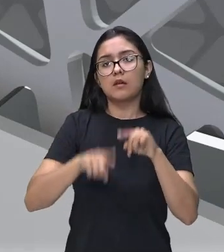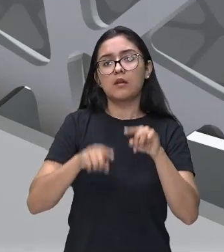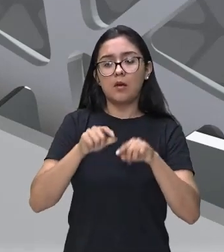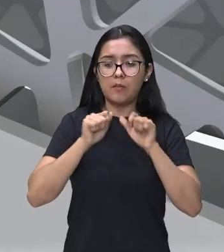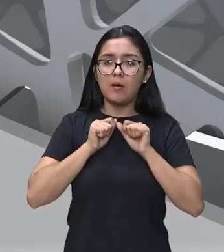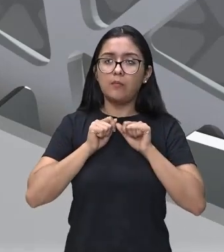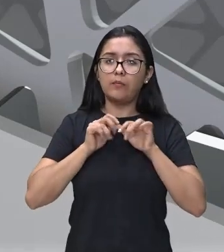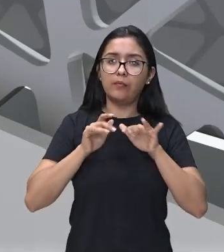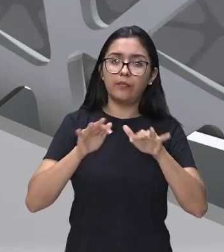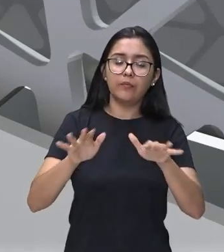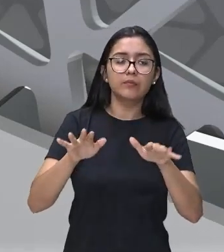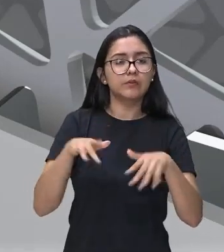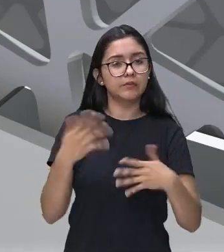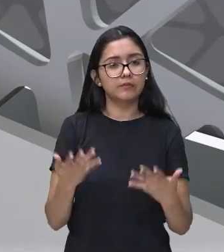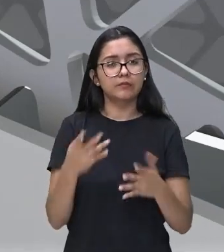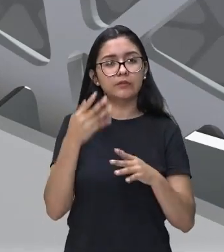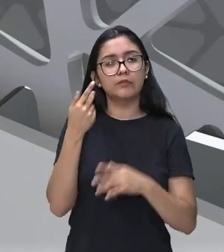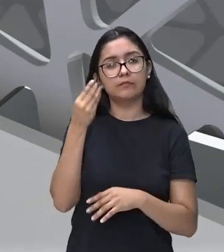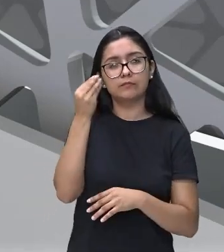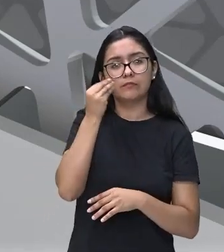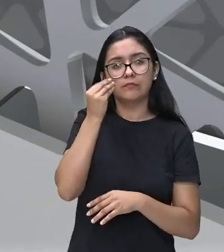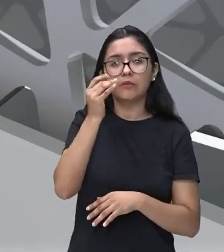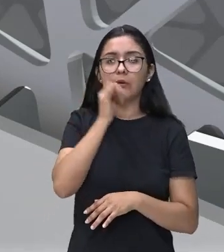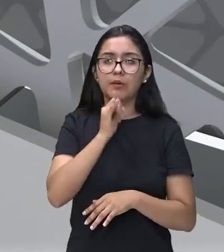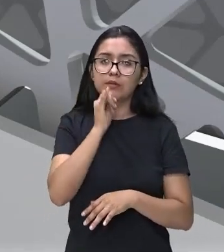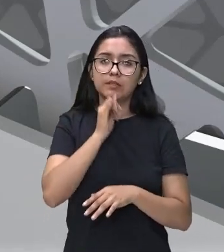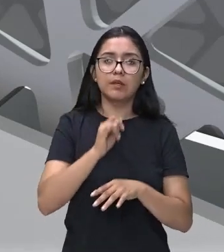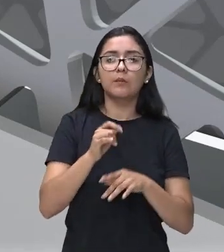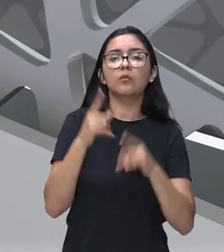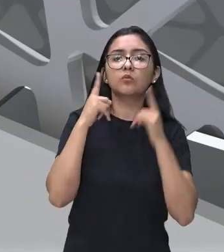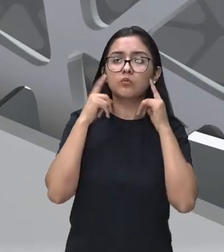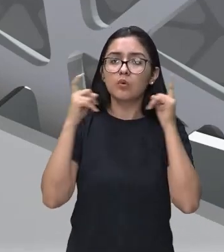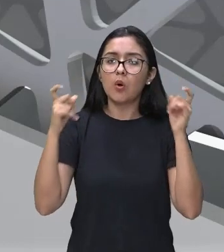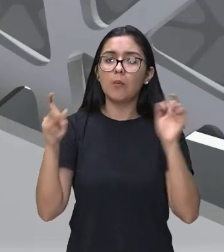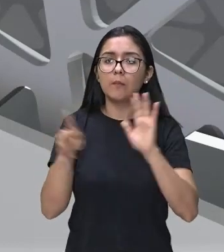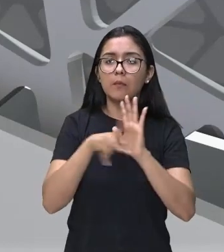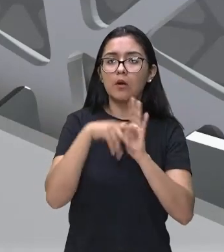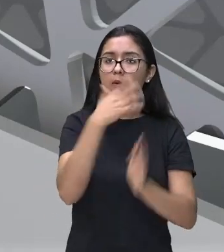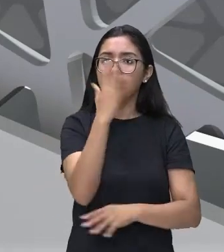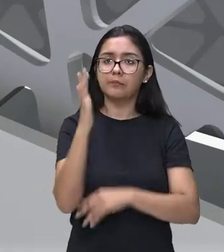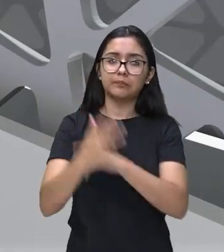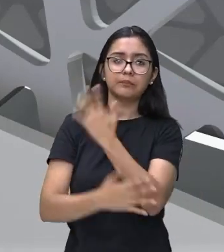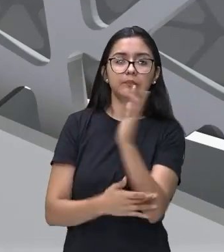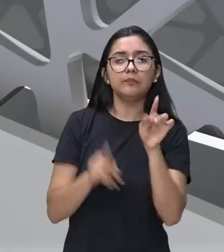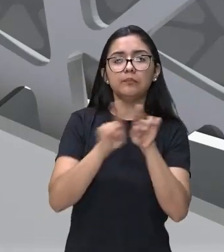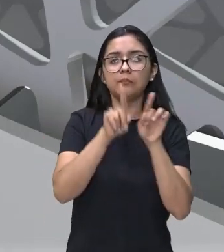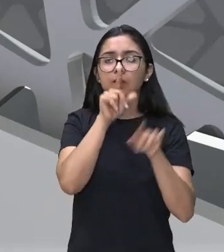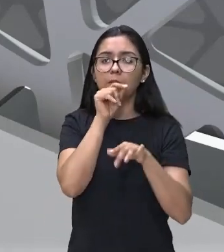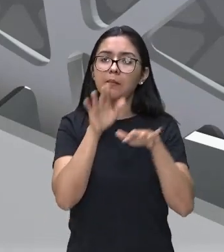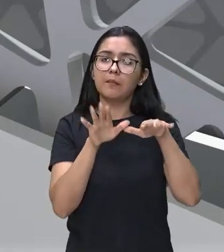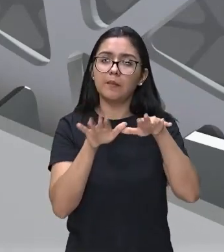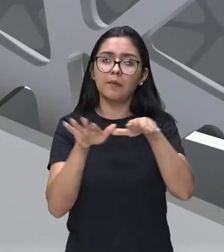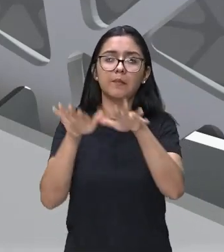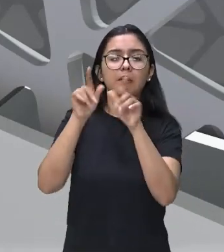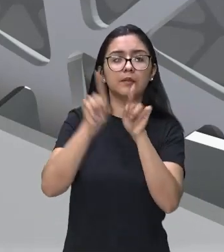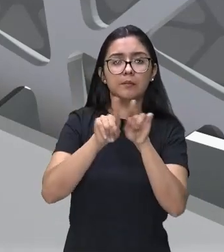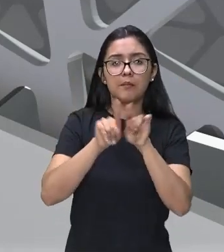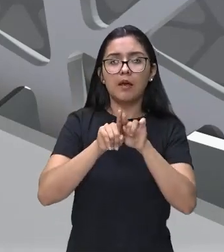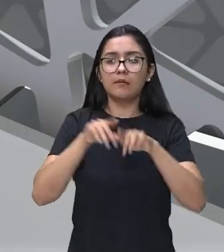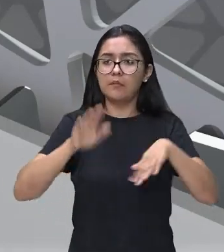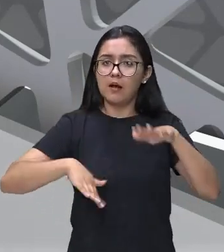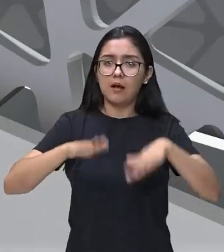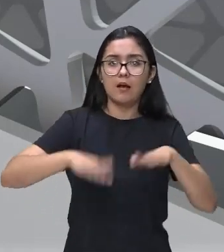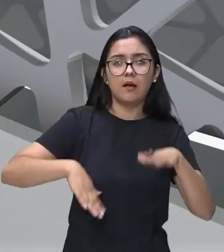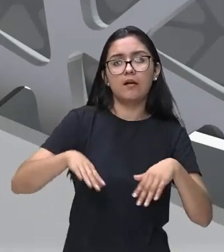propagar. E a gente deu um exemplo para vocês dos sons da natureza, sons de passos, nós também temos sons dos instrumentos musicais,